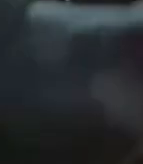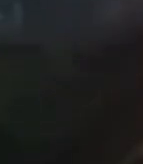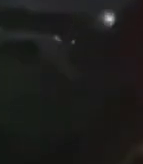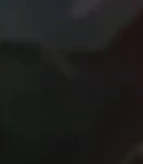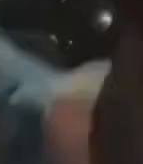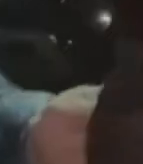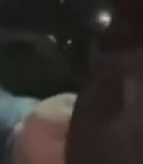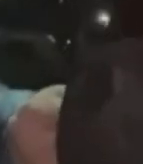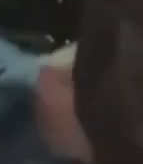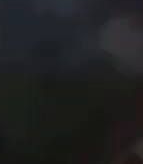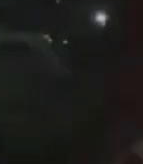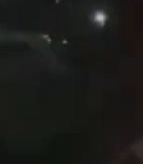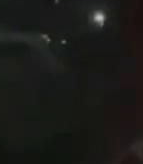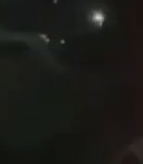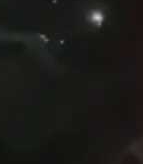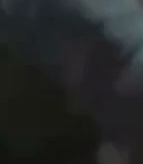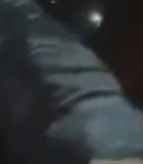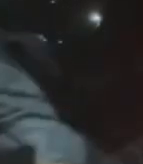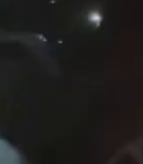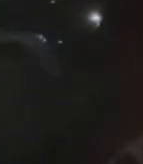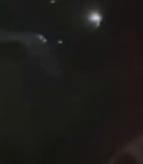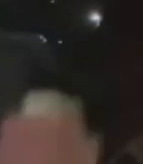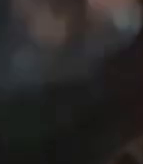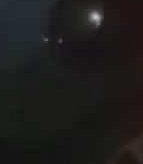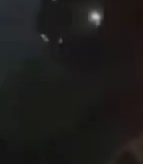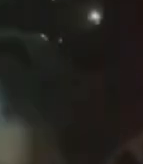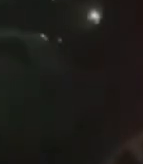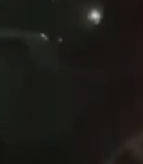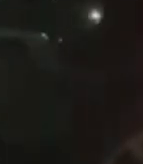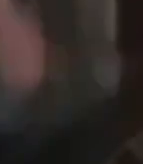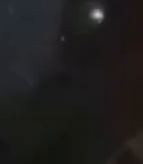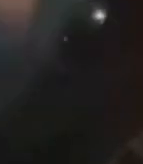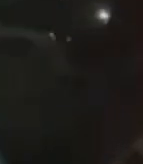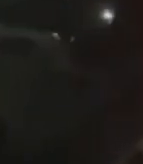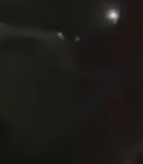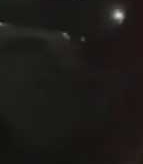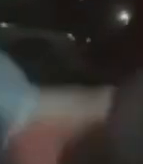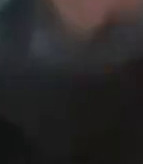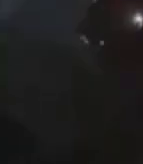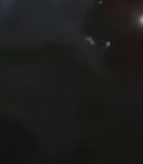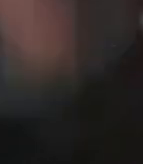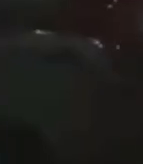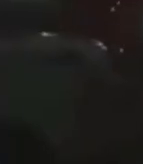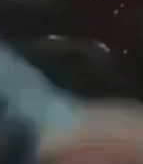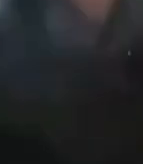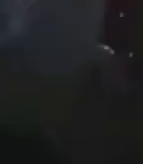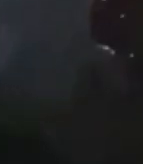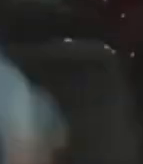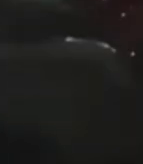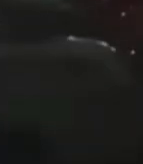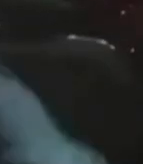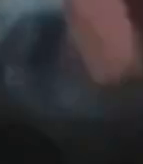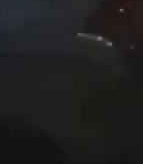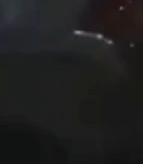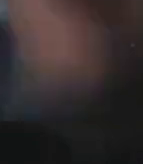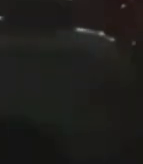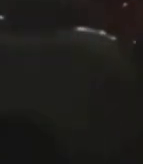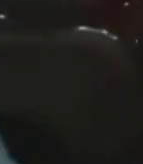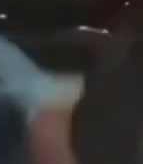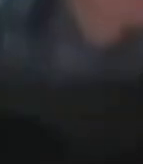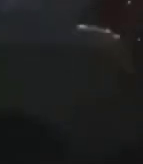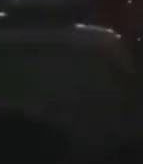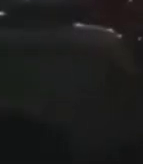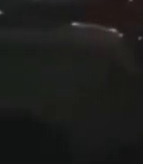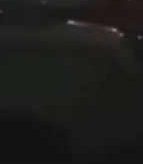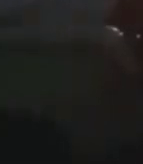se sentindo sufocadas por essas duas cidades e vêm aqui hoje aclamar as autoridades regionais, estaduais.